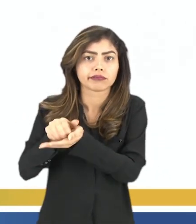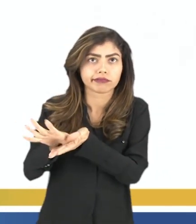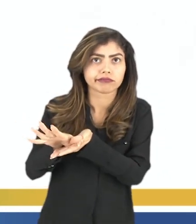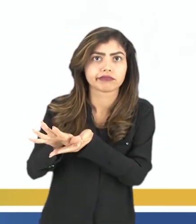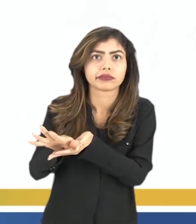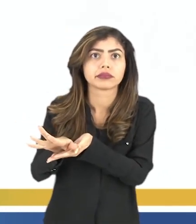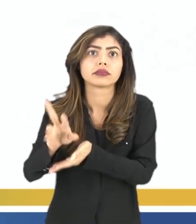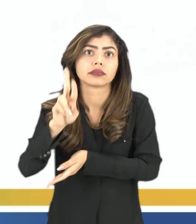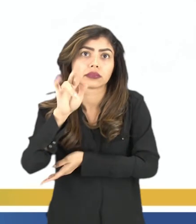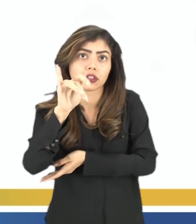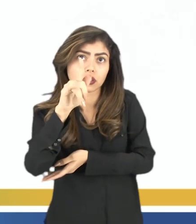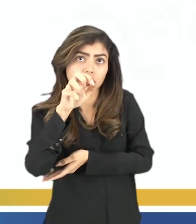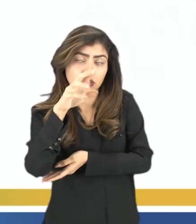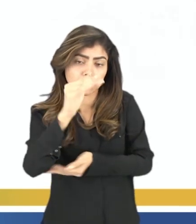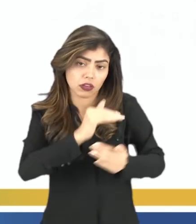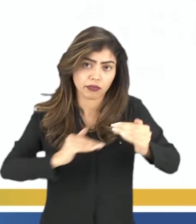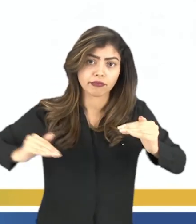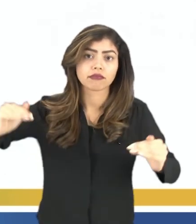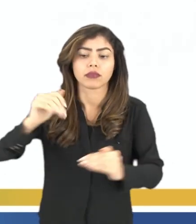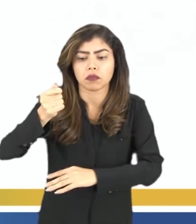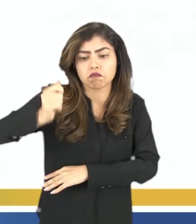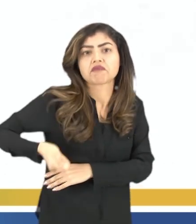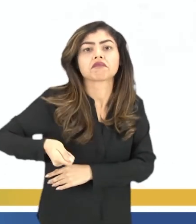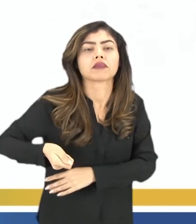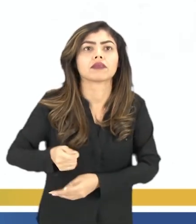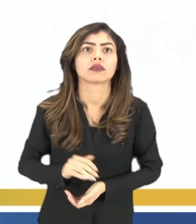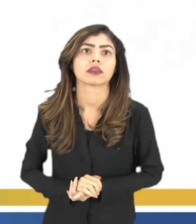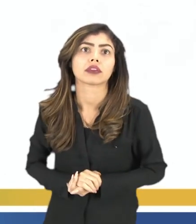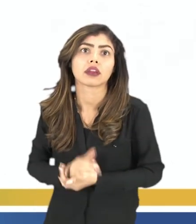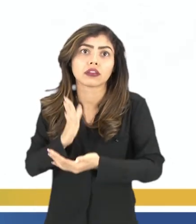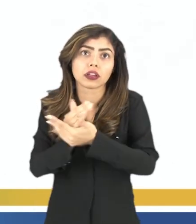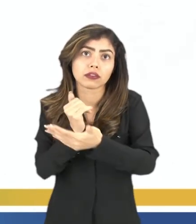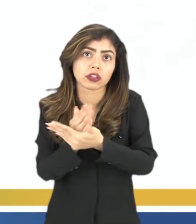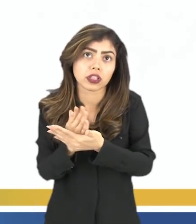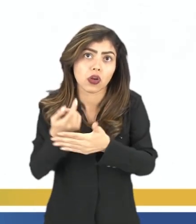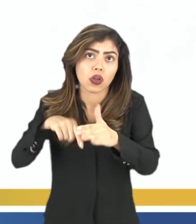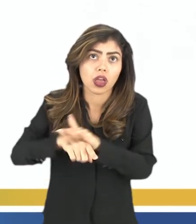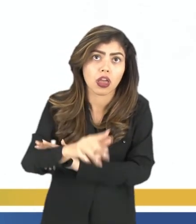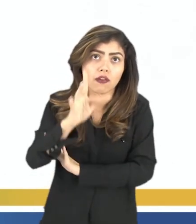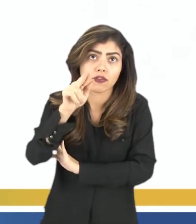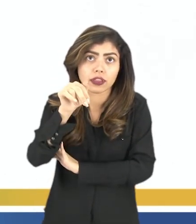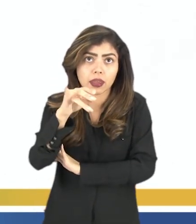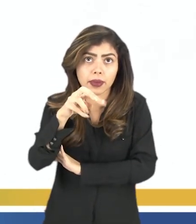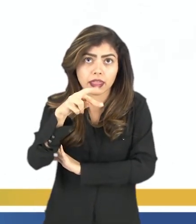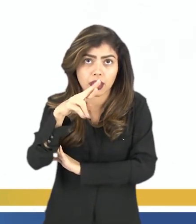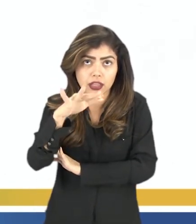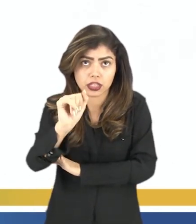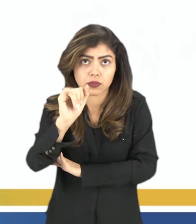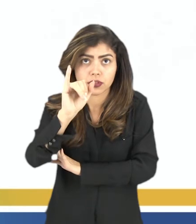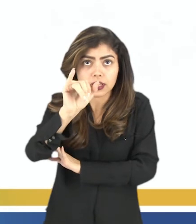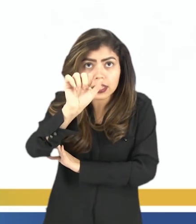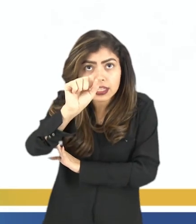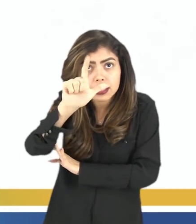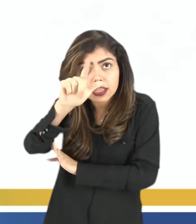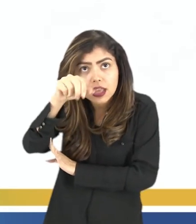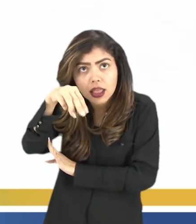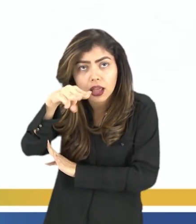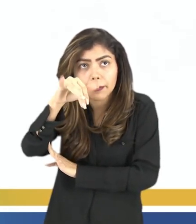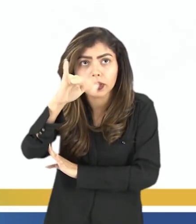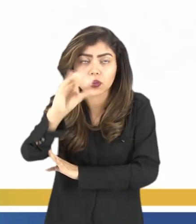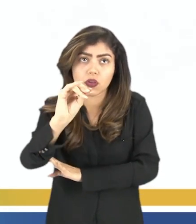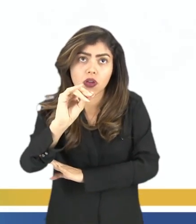Eliminação dos regimes autoritários. Difusão do fundamentalismo islâmico. E é